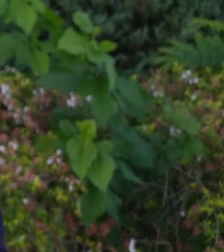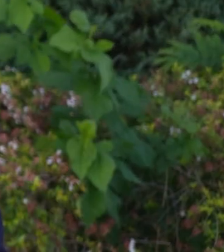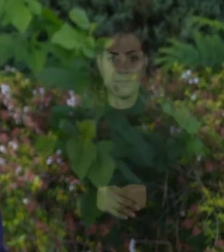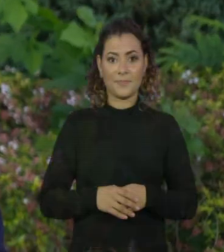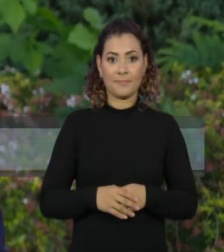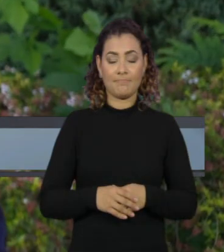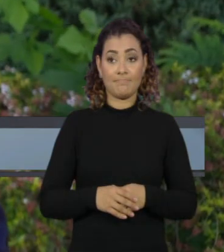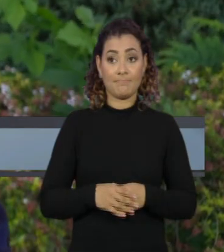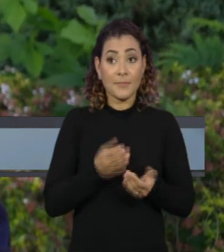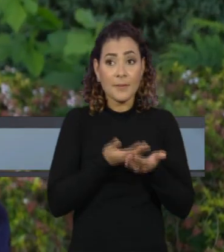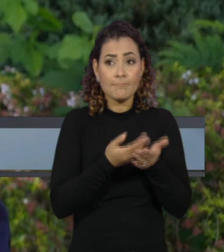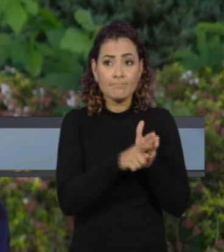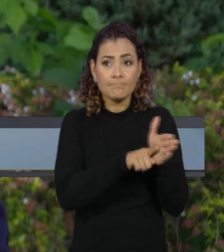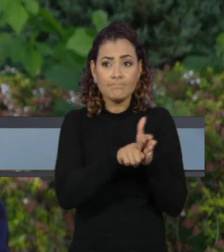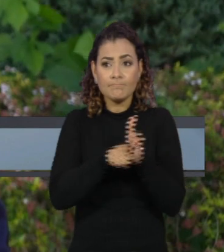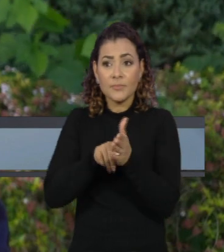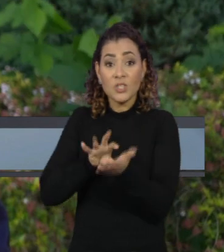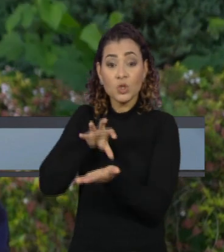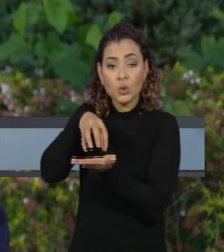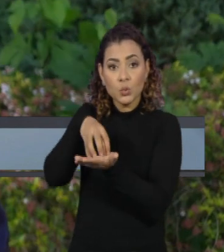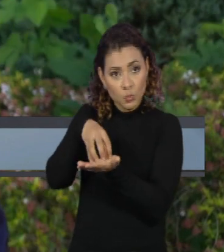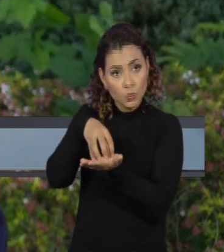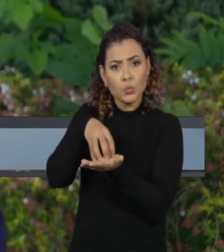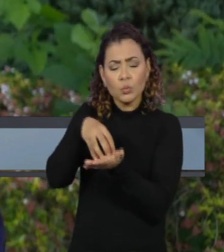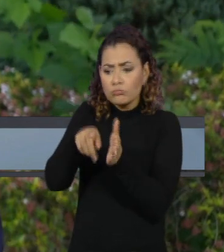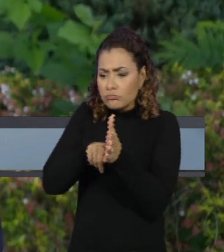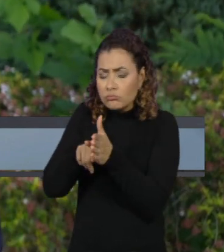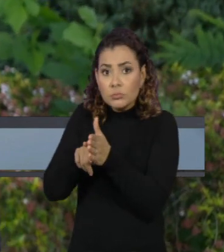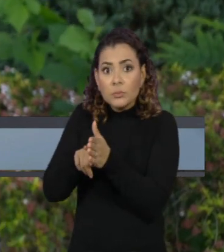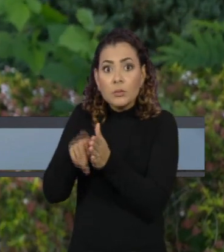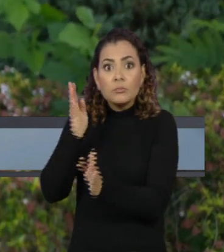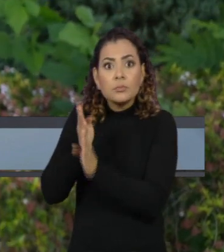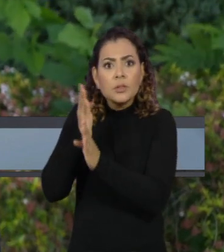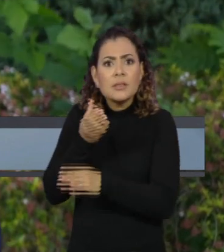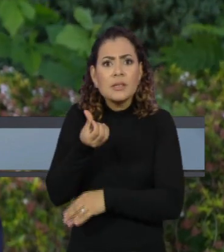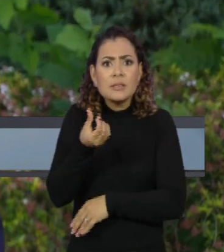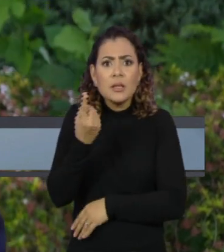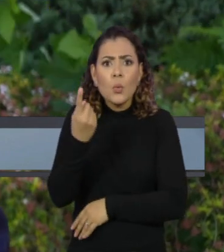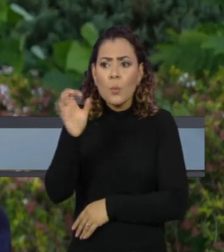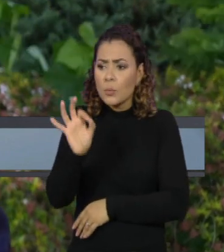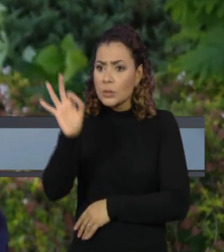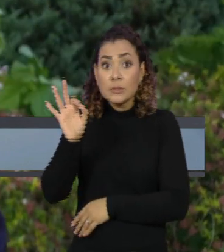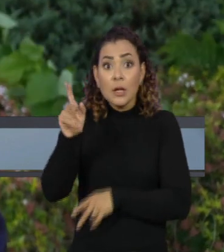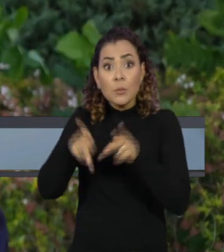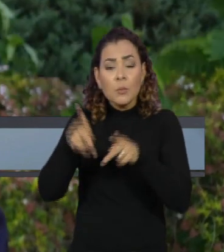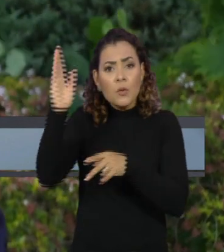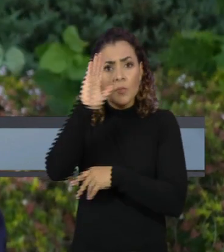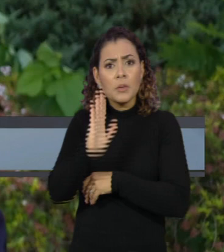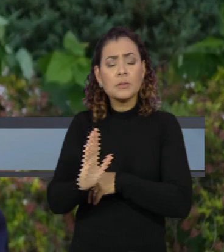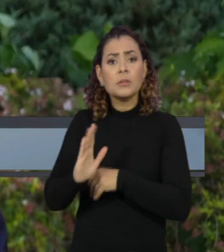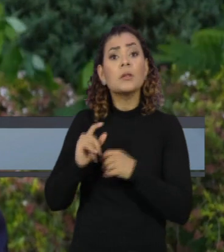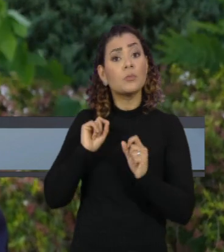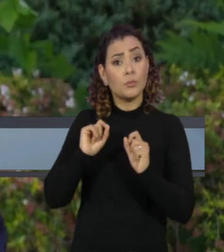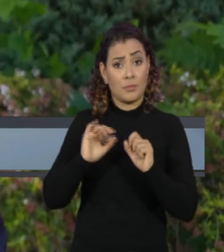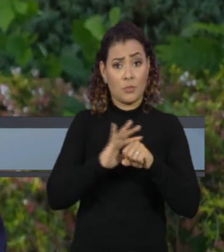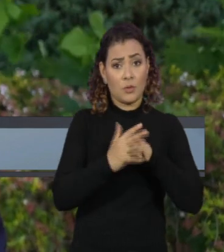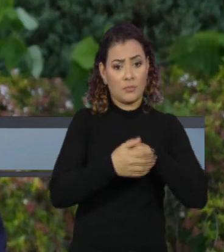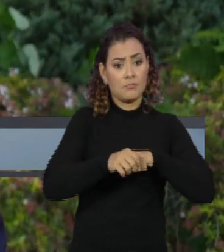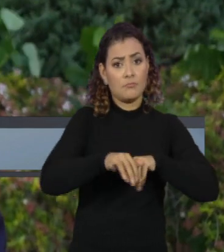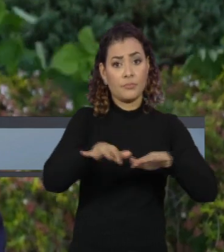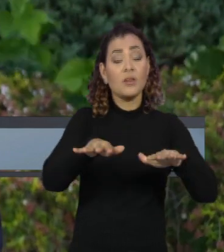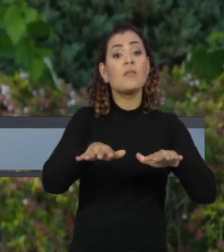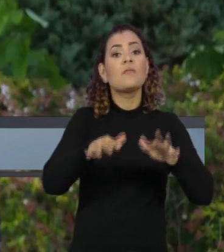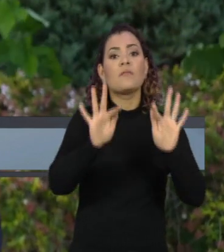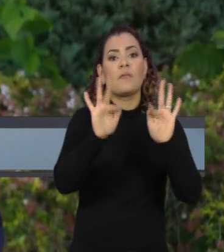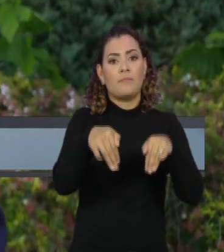Um estudo do Instituto Ipsos mostra que 61% dos brasileiros acreditam que a pandemia deve acabar em